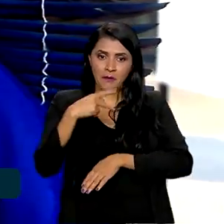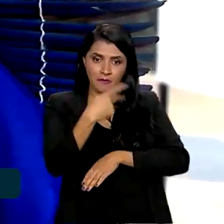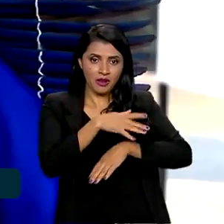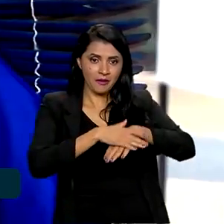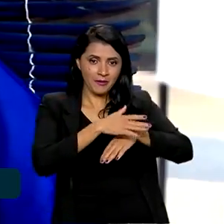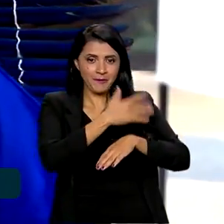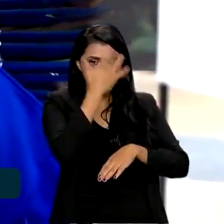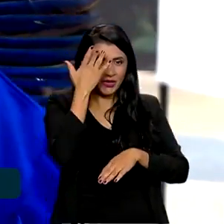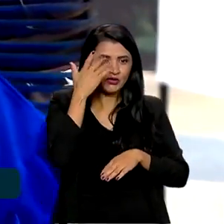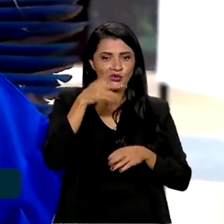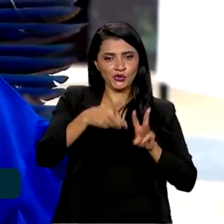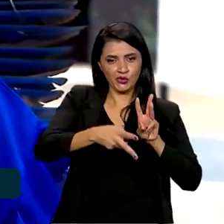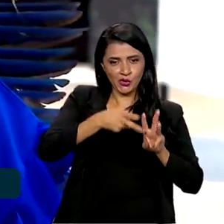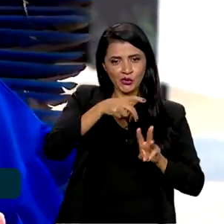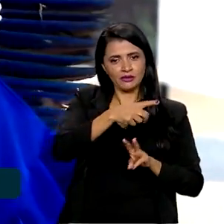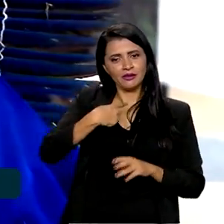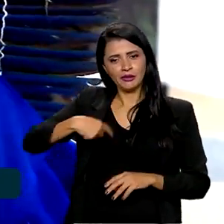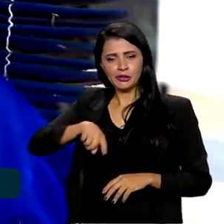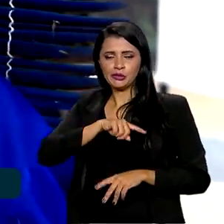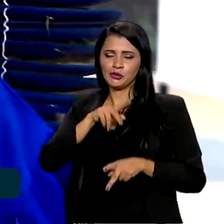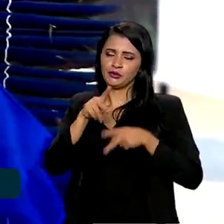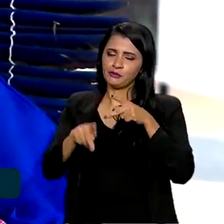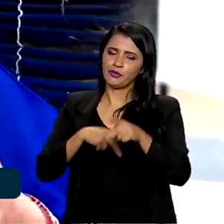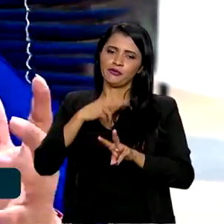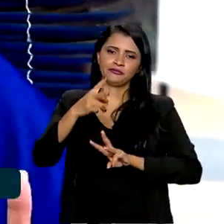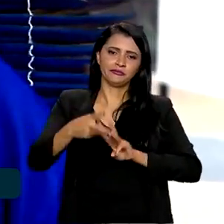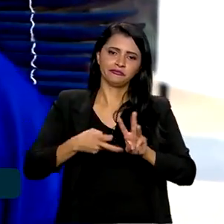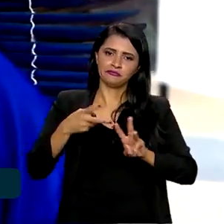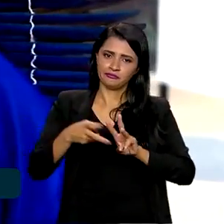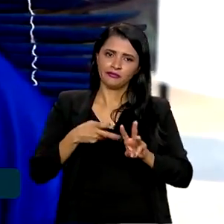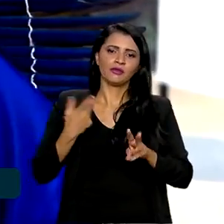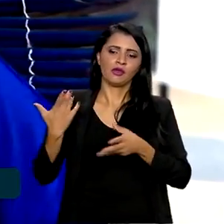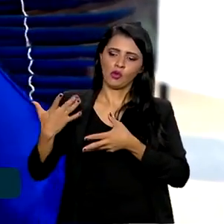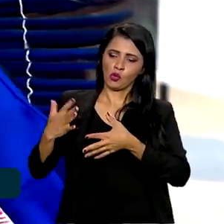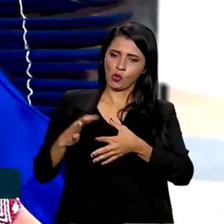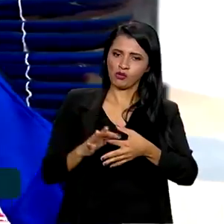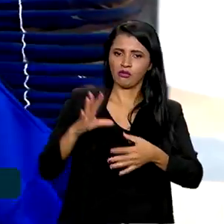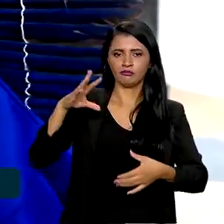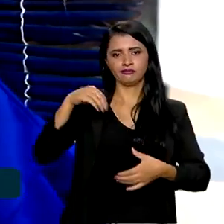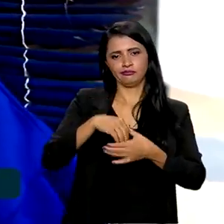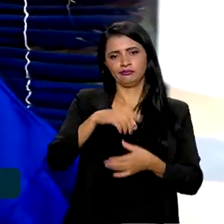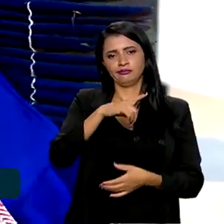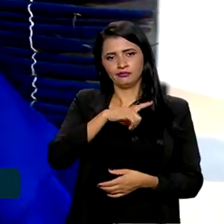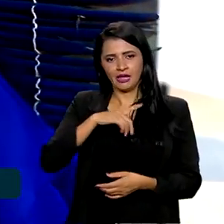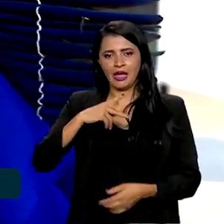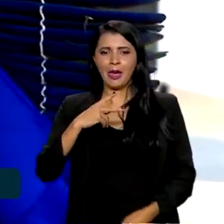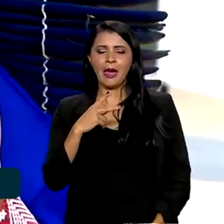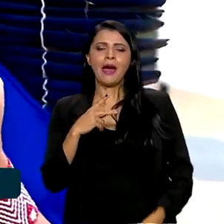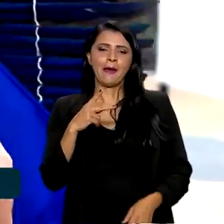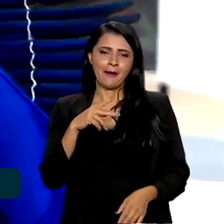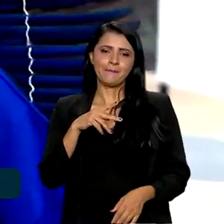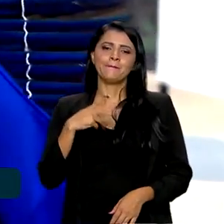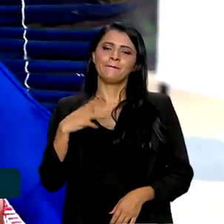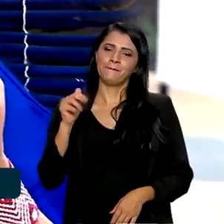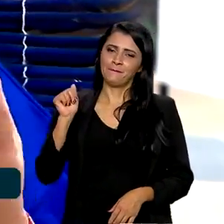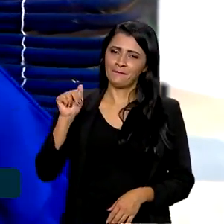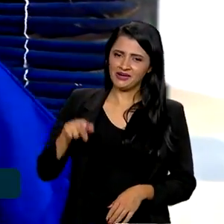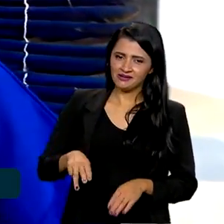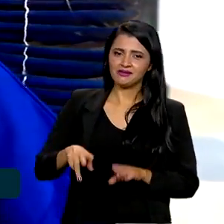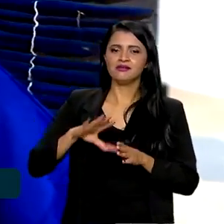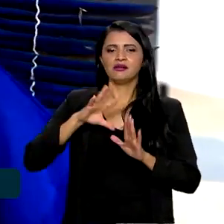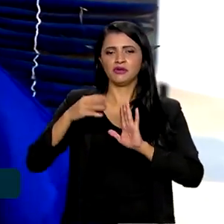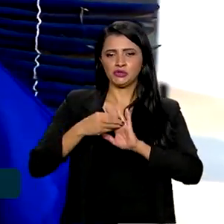pessoas. E nós, povos indígenas, estamos em todo esse contexto, né? Então, a Pan-Amazônia está, sim, junta,